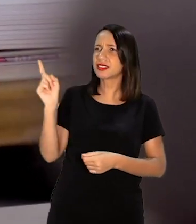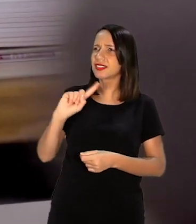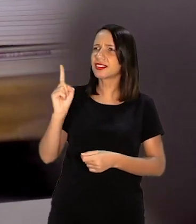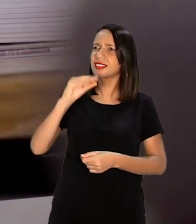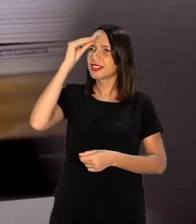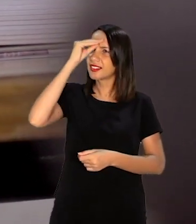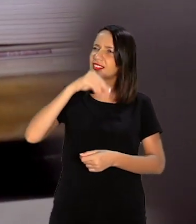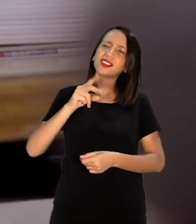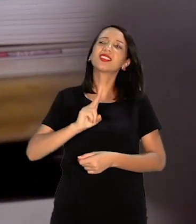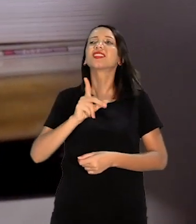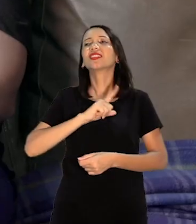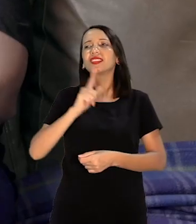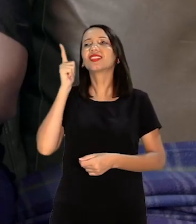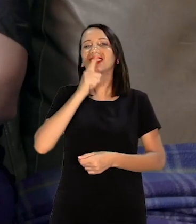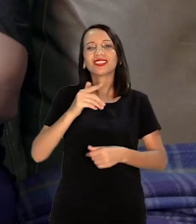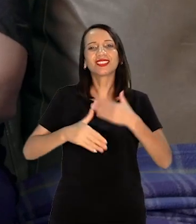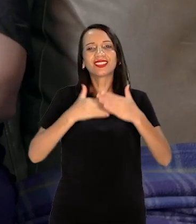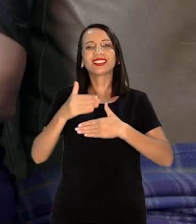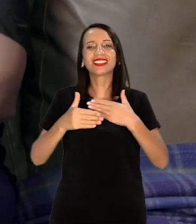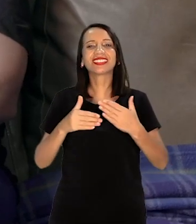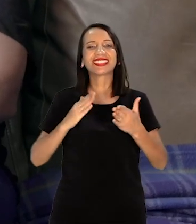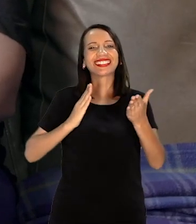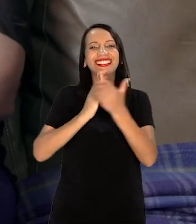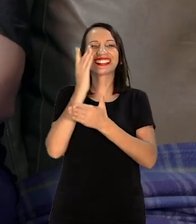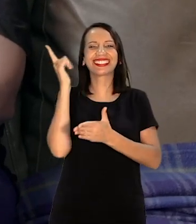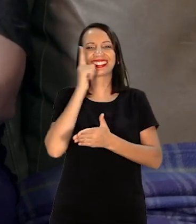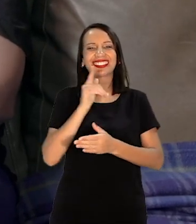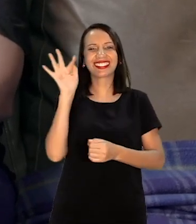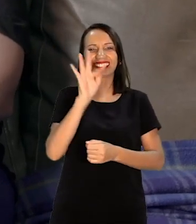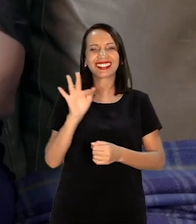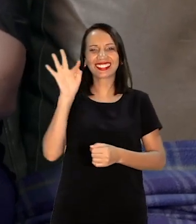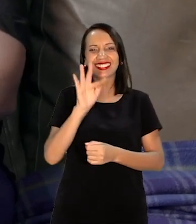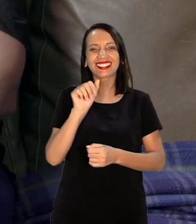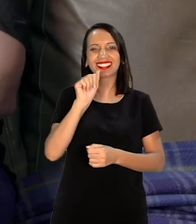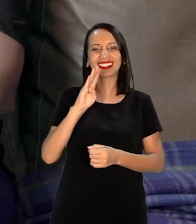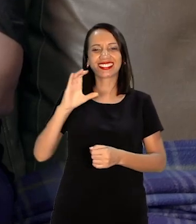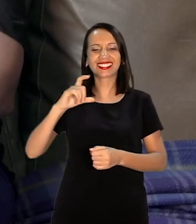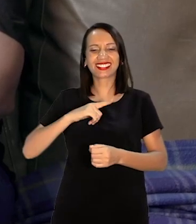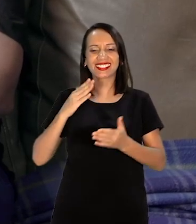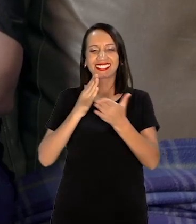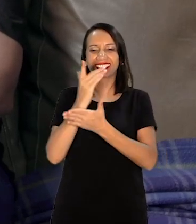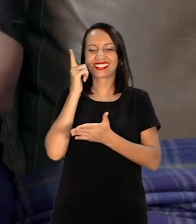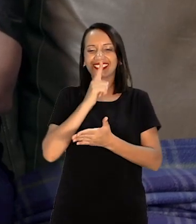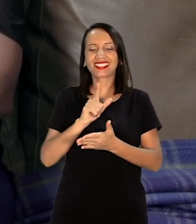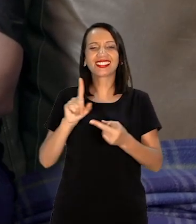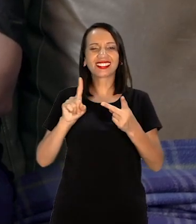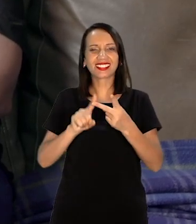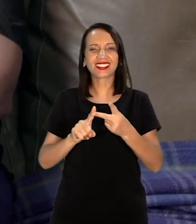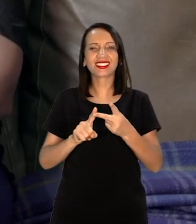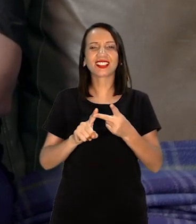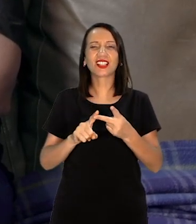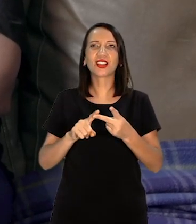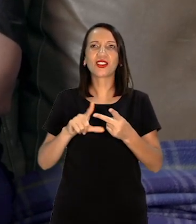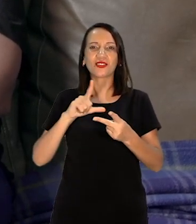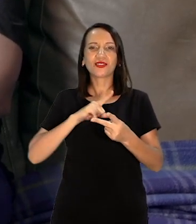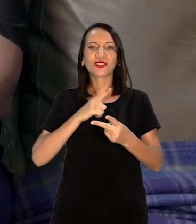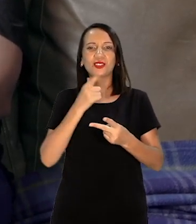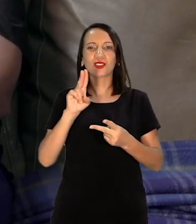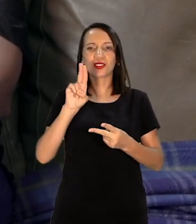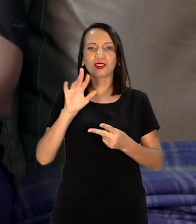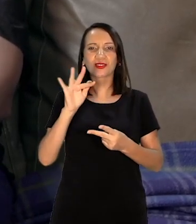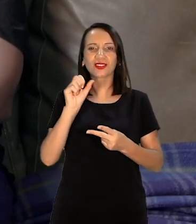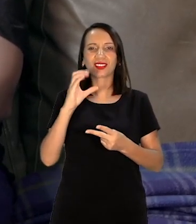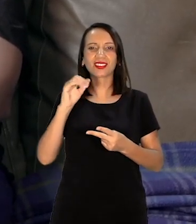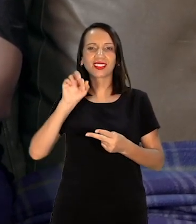vai desistir Você vai conseguir Ele passou na Universidade Federal Do UFABC É branca de cabelos pretos Eu Outra universidade E